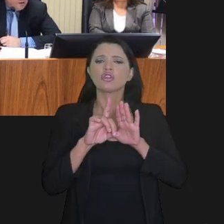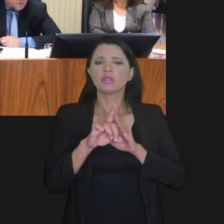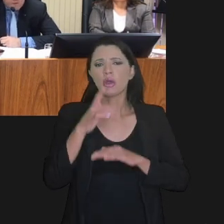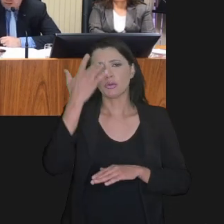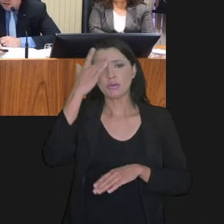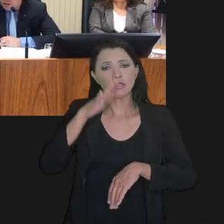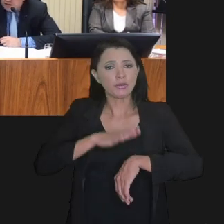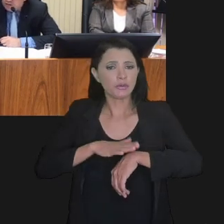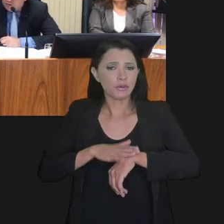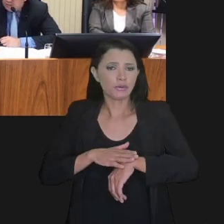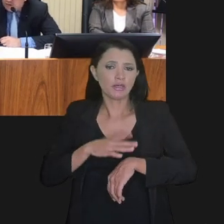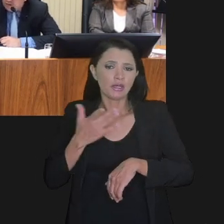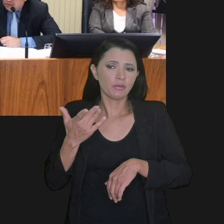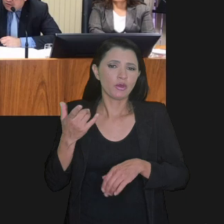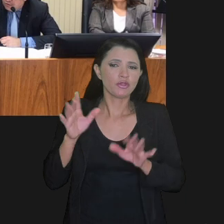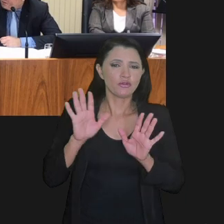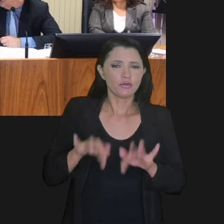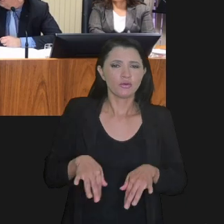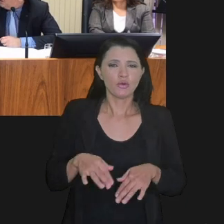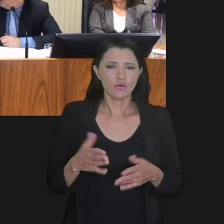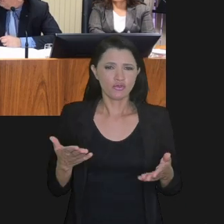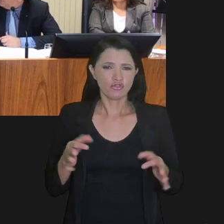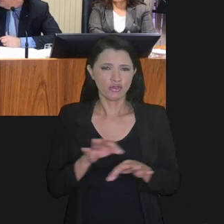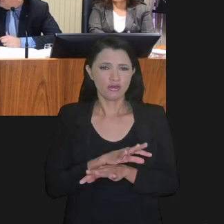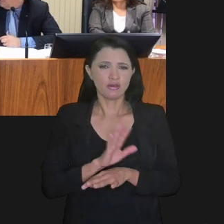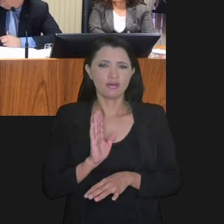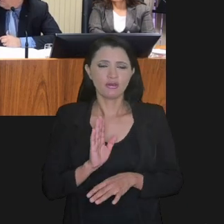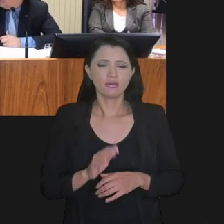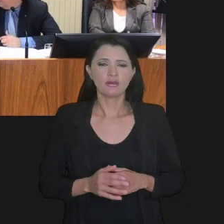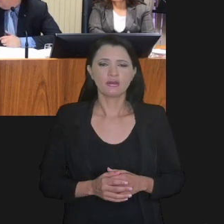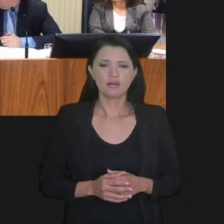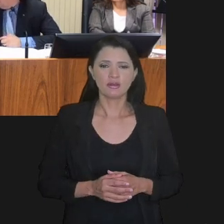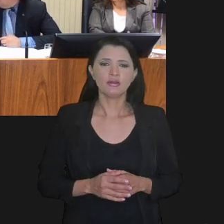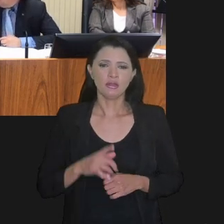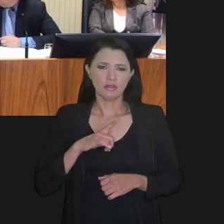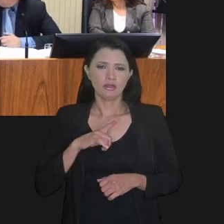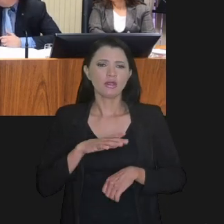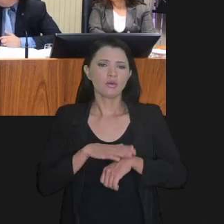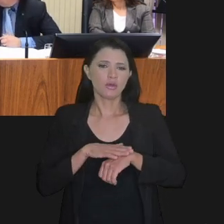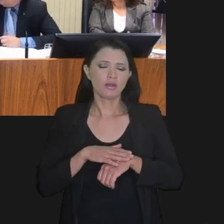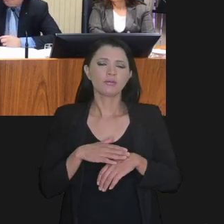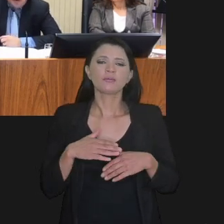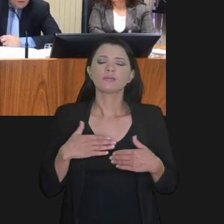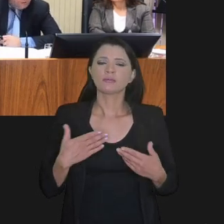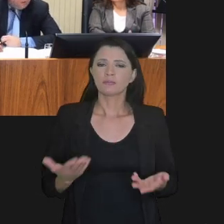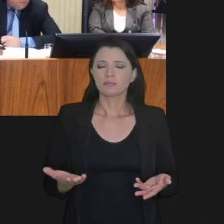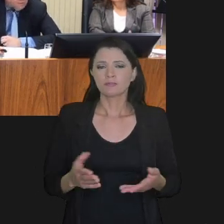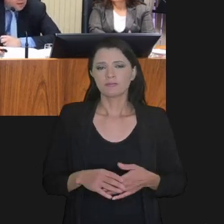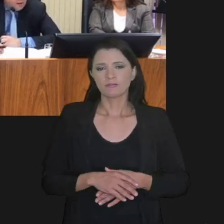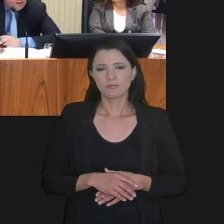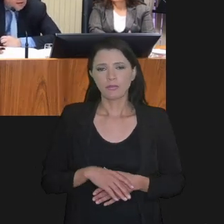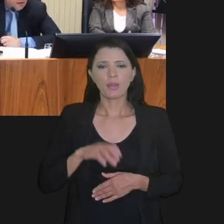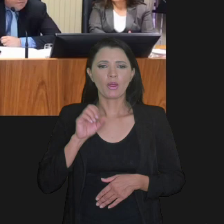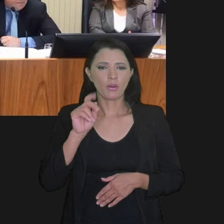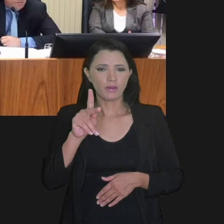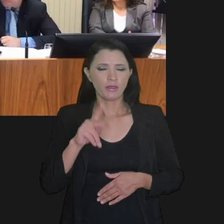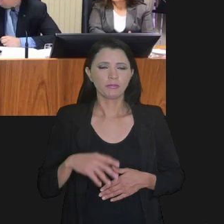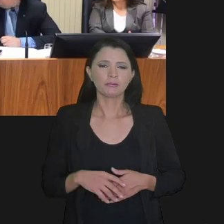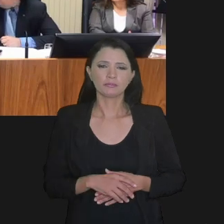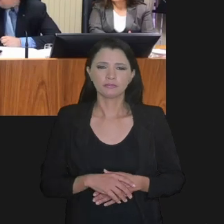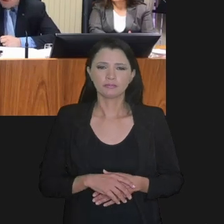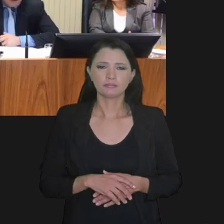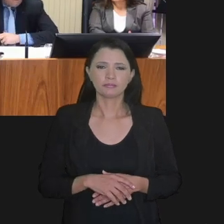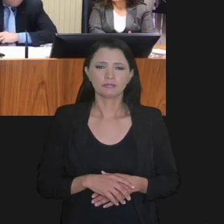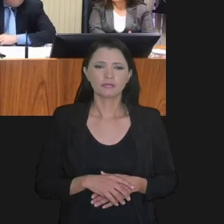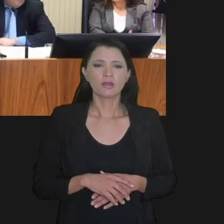Vou falar um pouco dos editais, não sei como está o meu tempo, acho que tem 40 minutos, o horário? Tem cinco